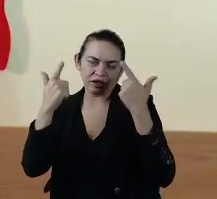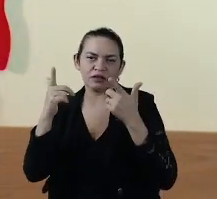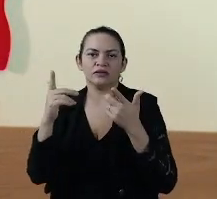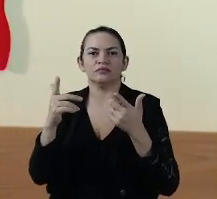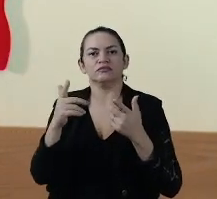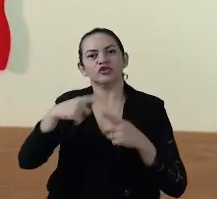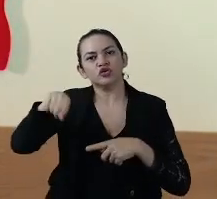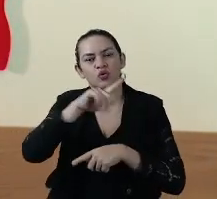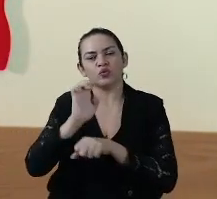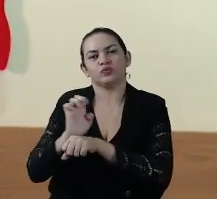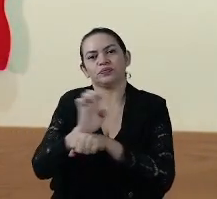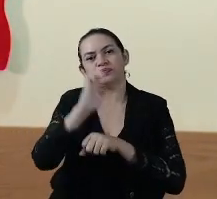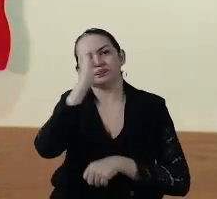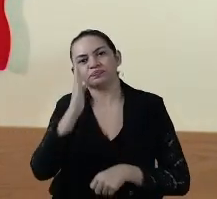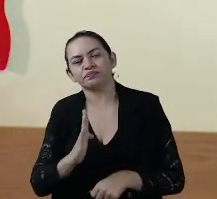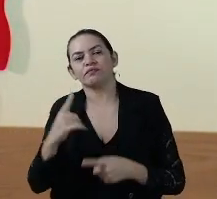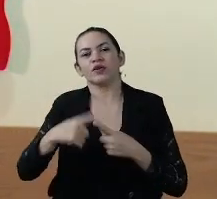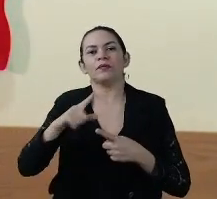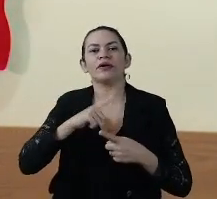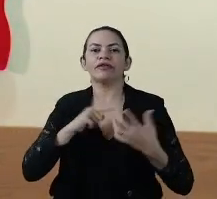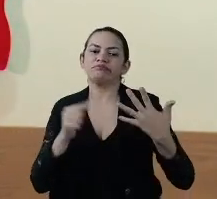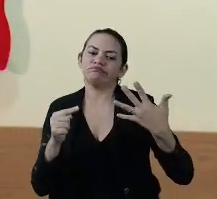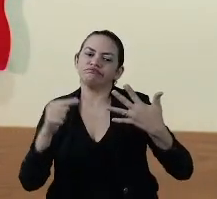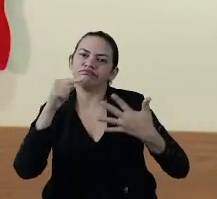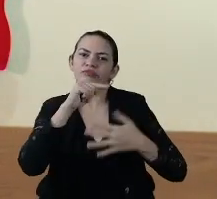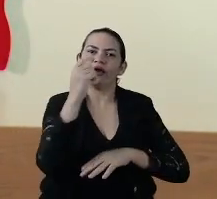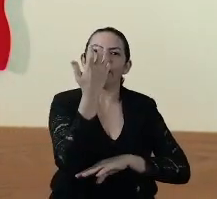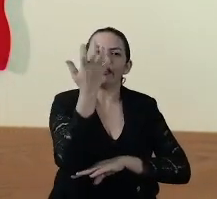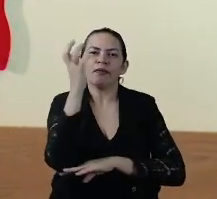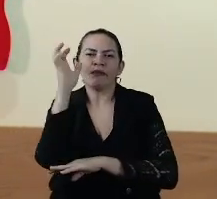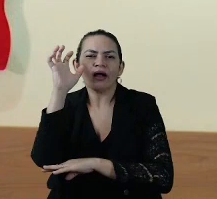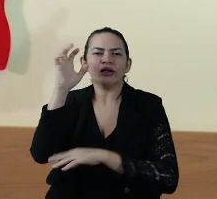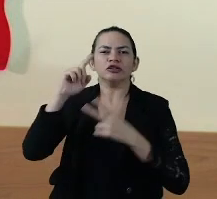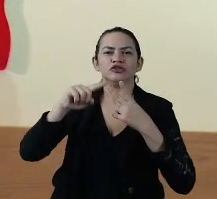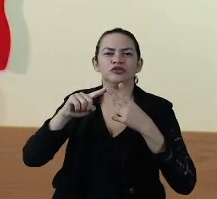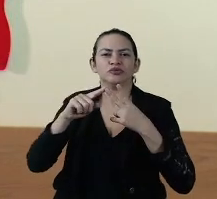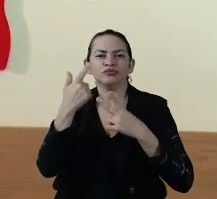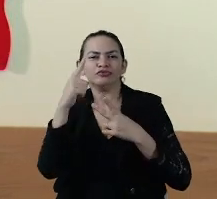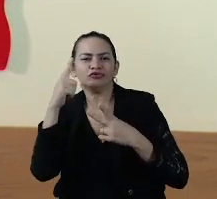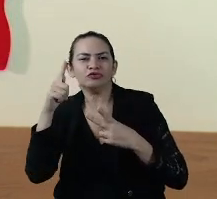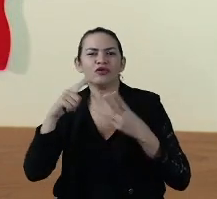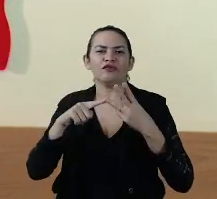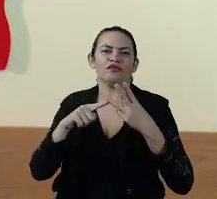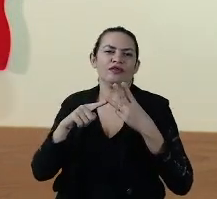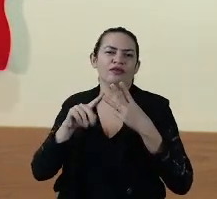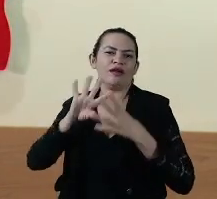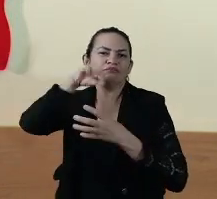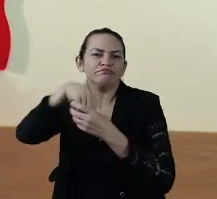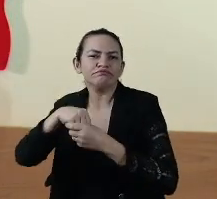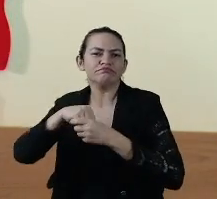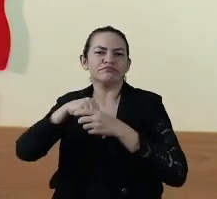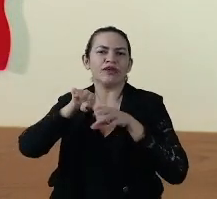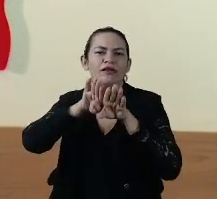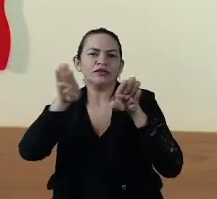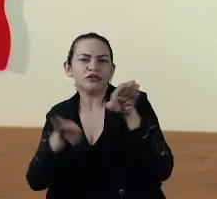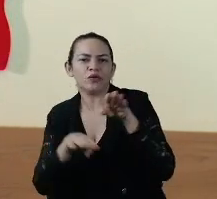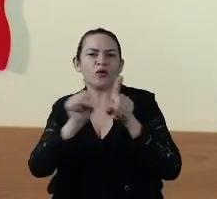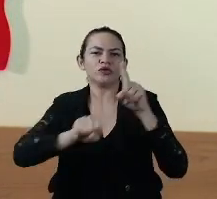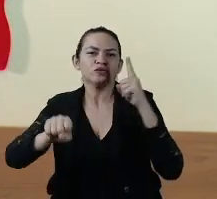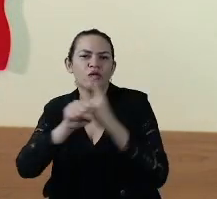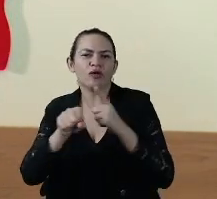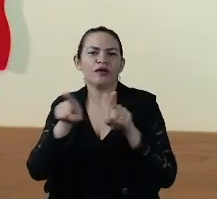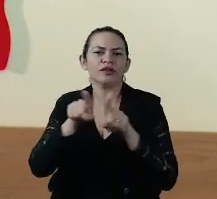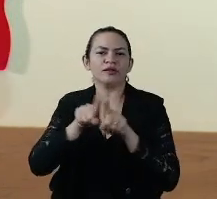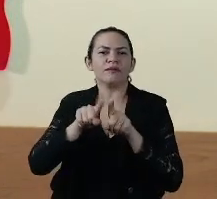nos vários Estados brasileiros, porque há fatores climáticos, demográficos, de infraestrutura, de desigualdade social e